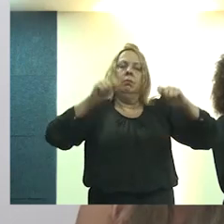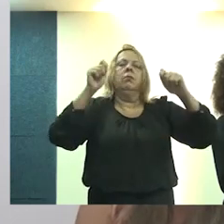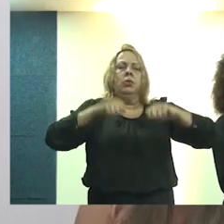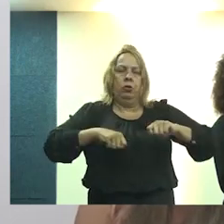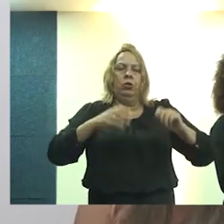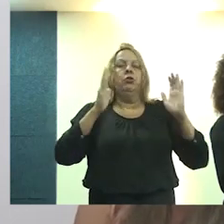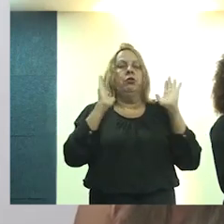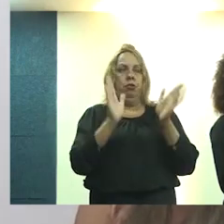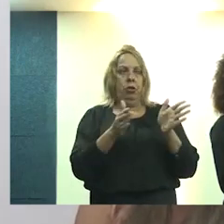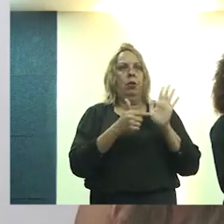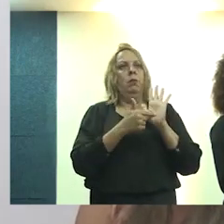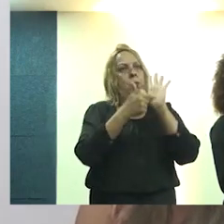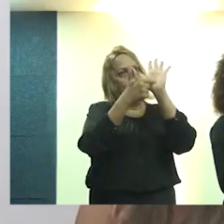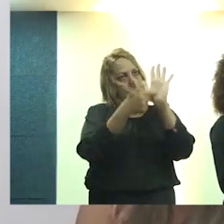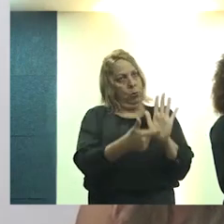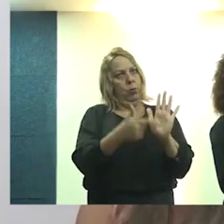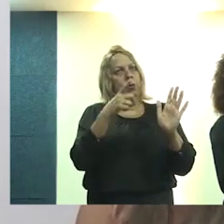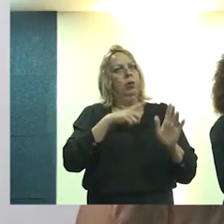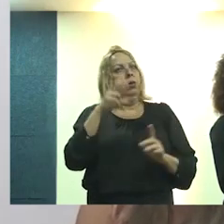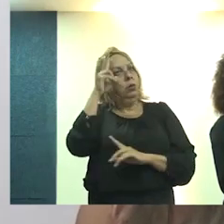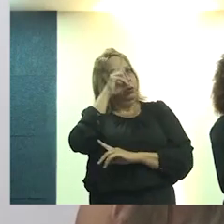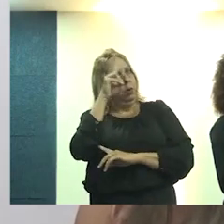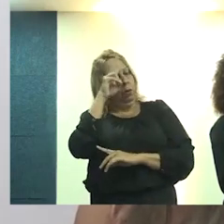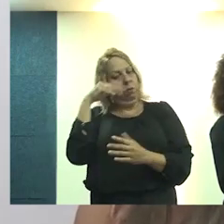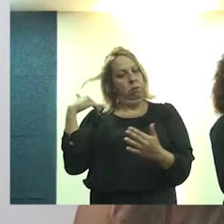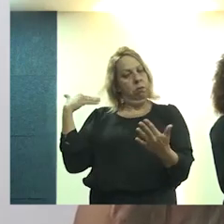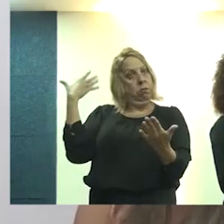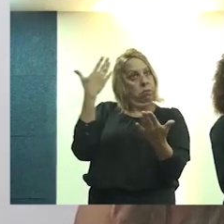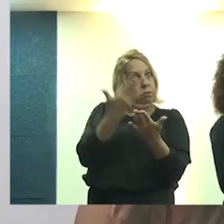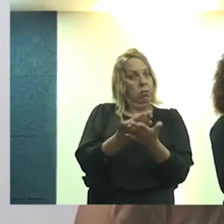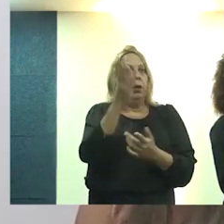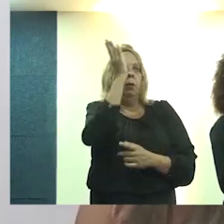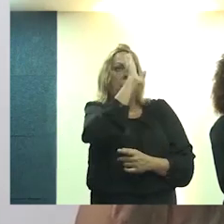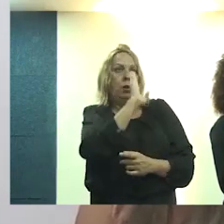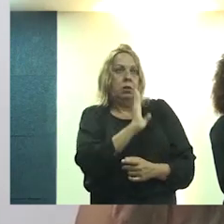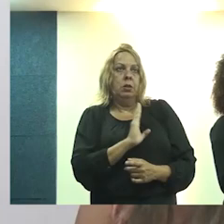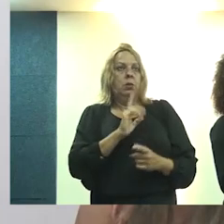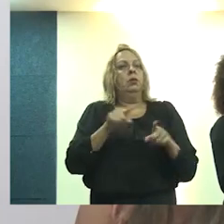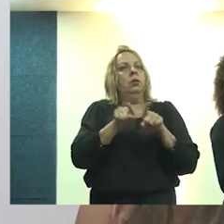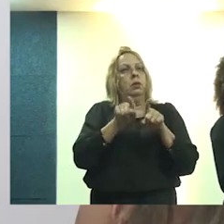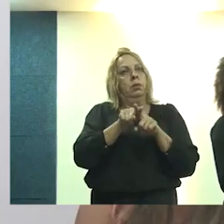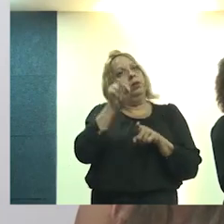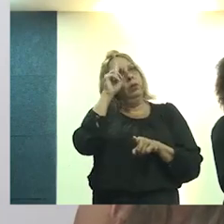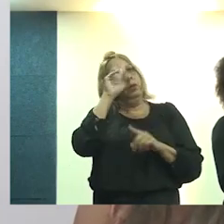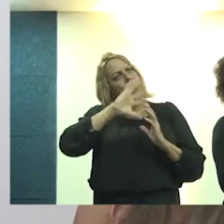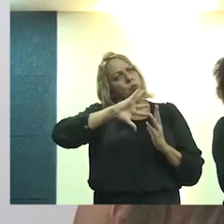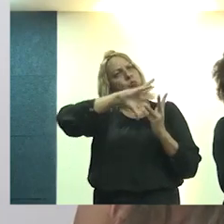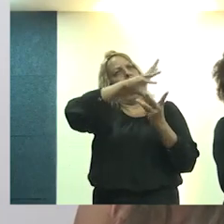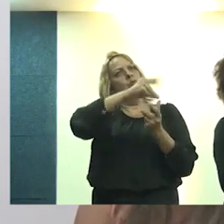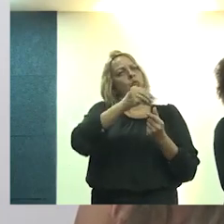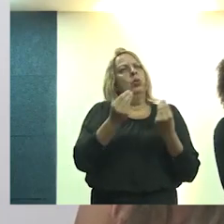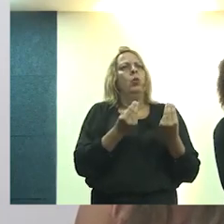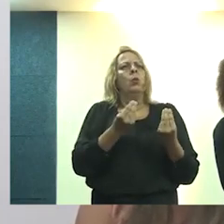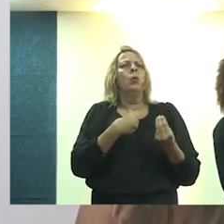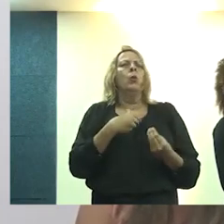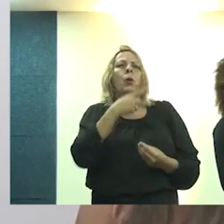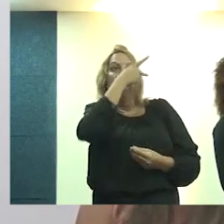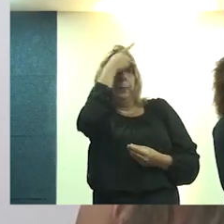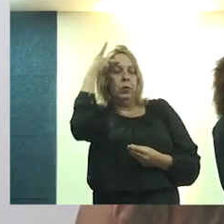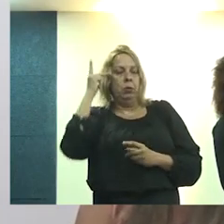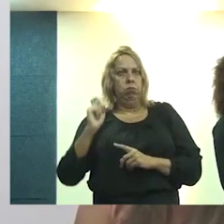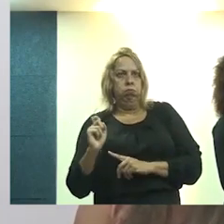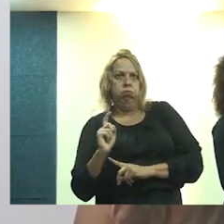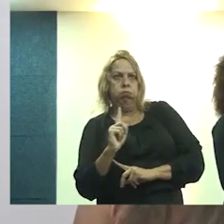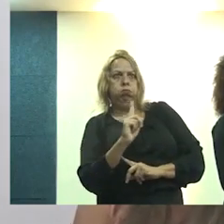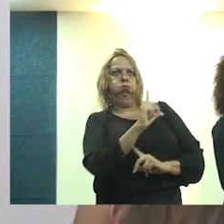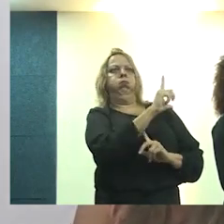e já deu provas disso na nossa história, na história do Brasil, na história do mundo, na história como o homem, como